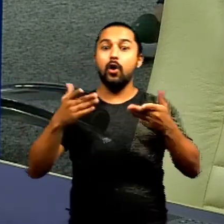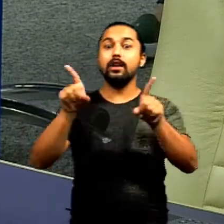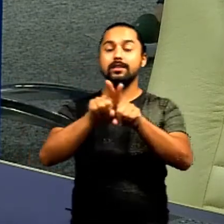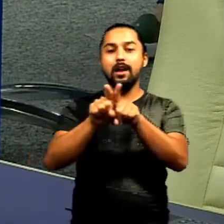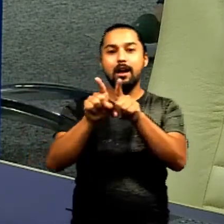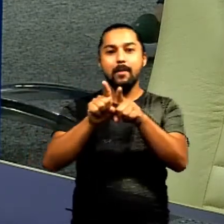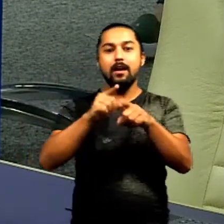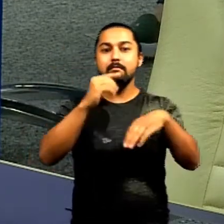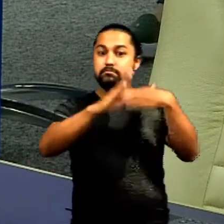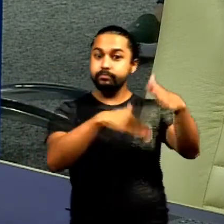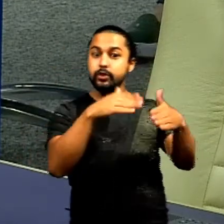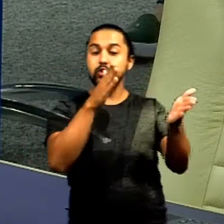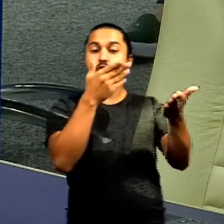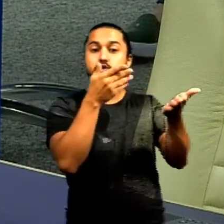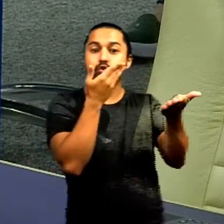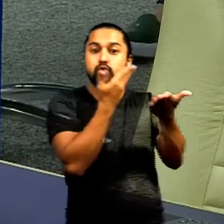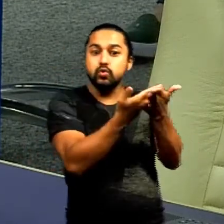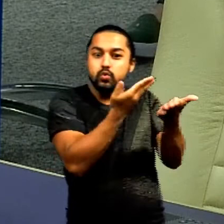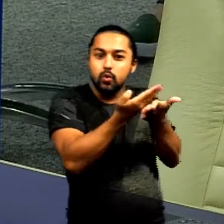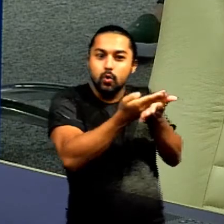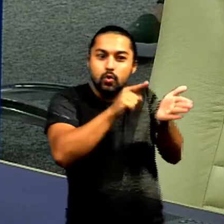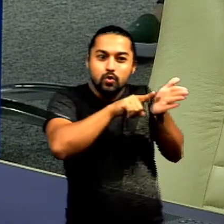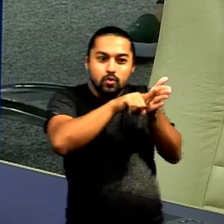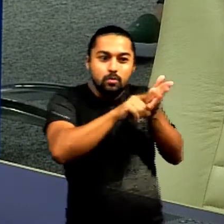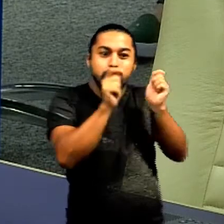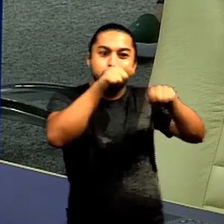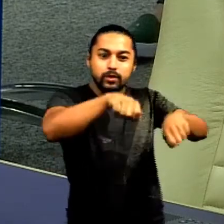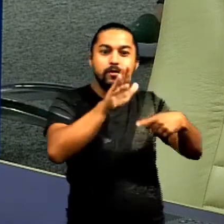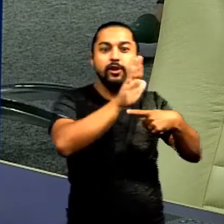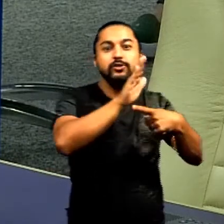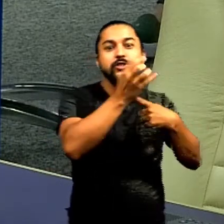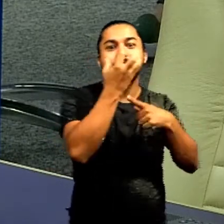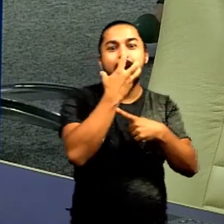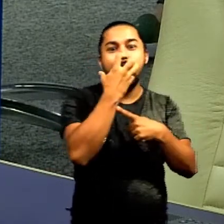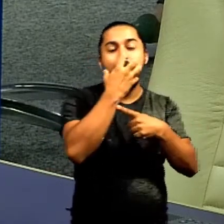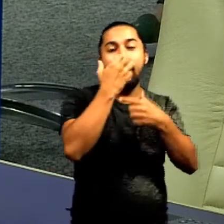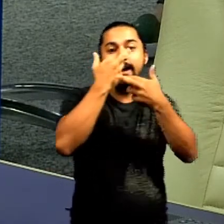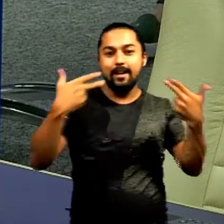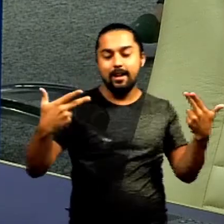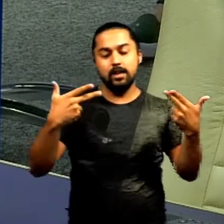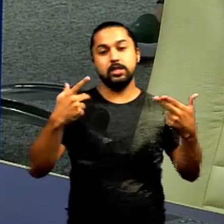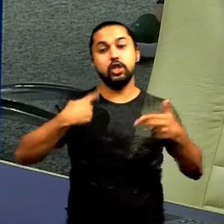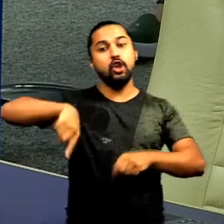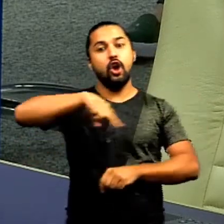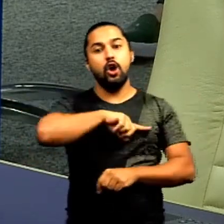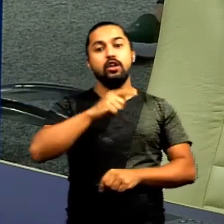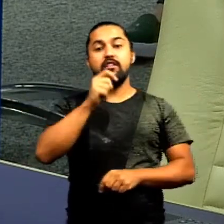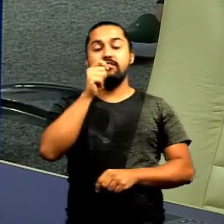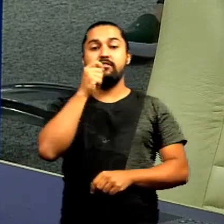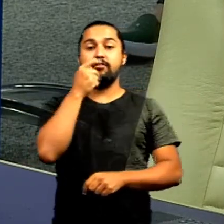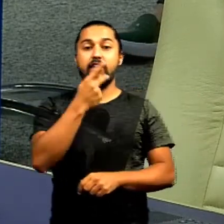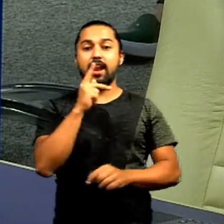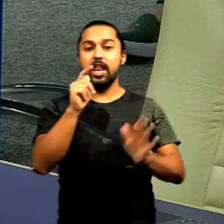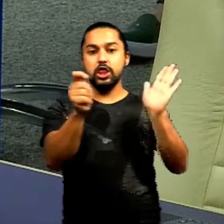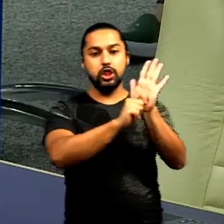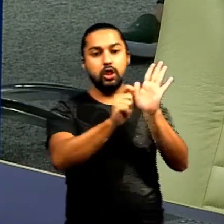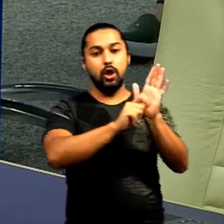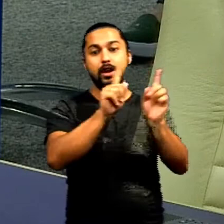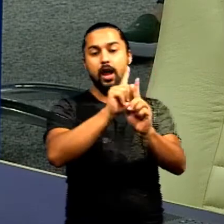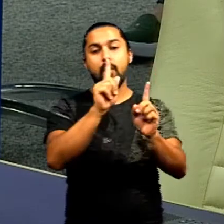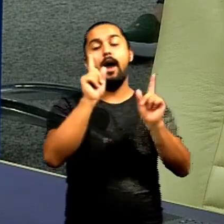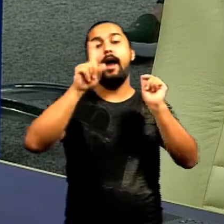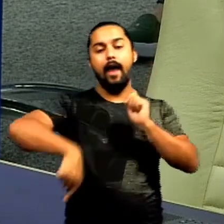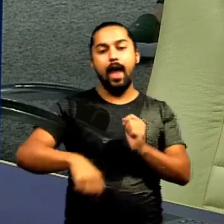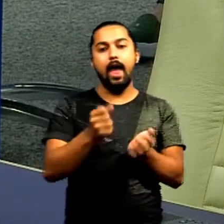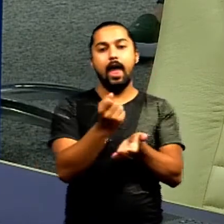estudos direcionados também para tratar animais com a canábis medicinal que está longe de ser droga nós estamos falando do remédio mas